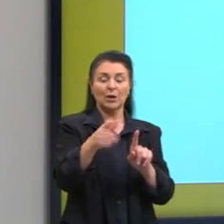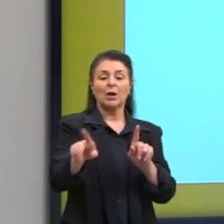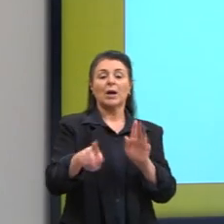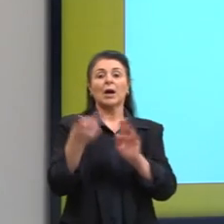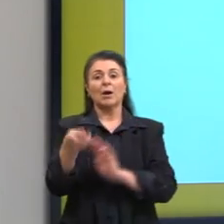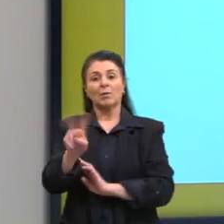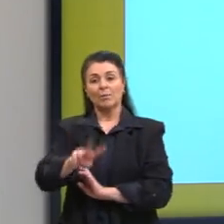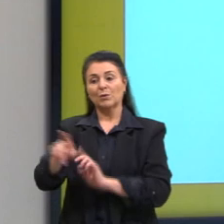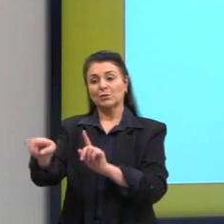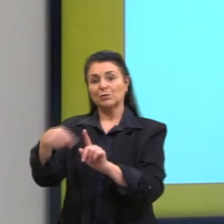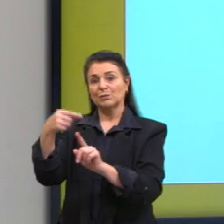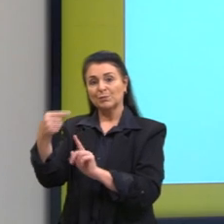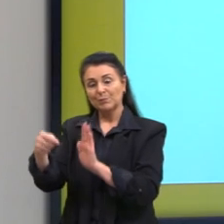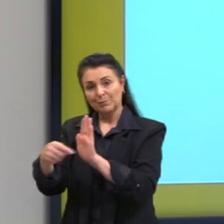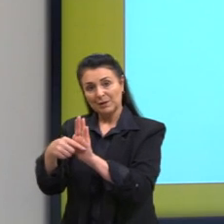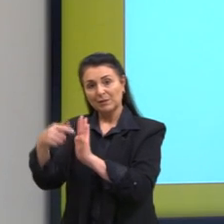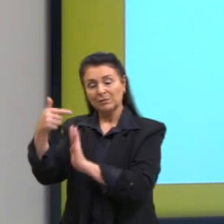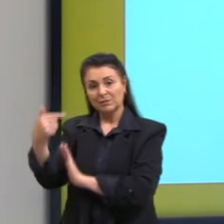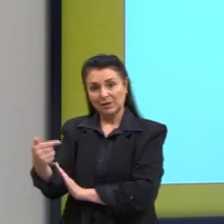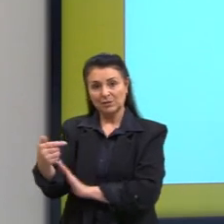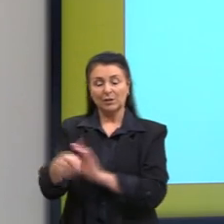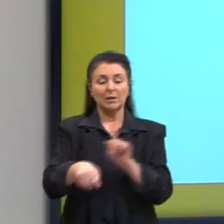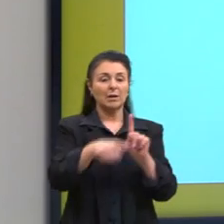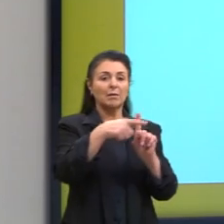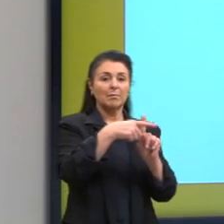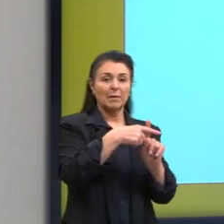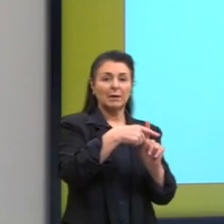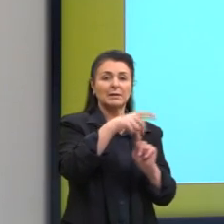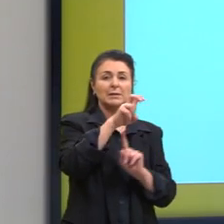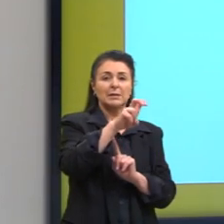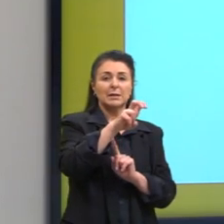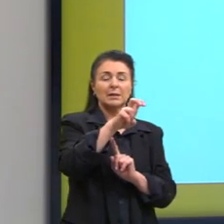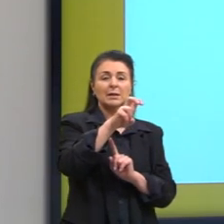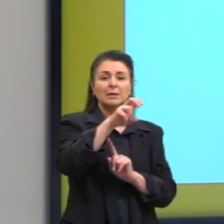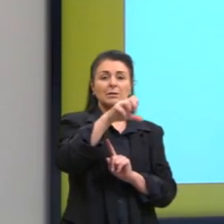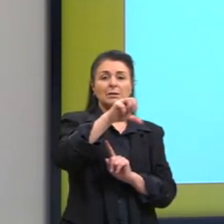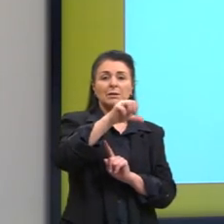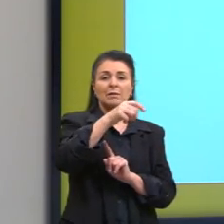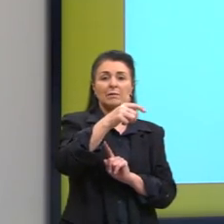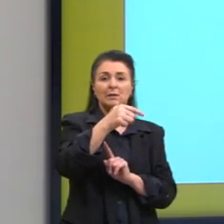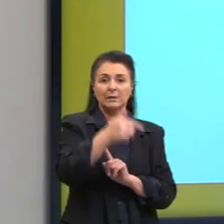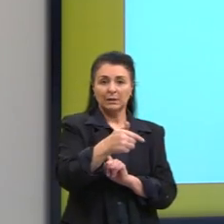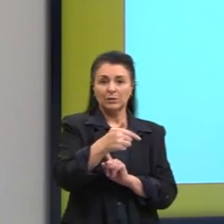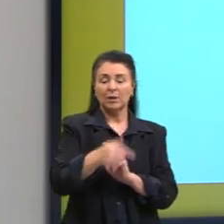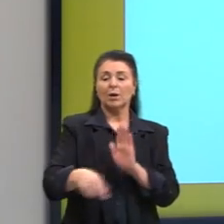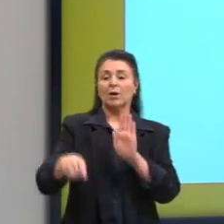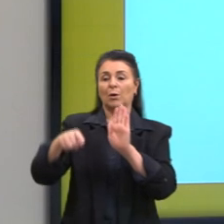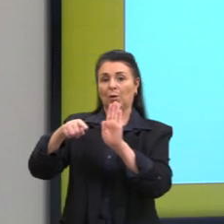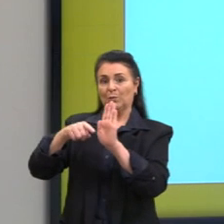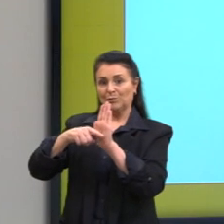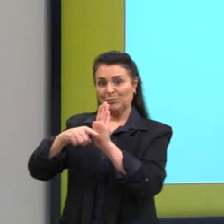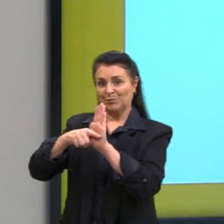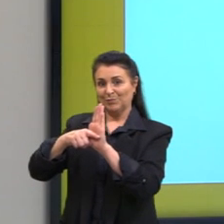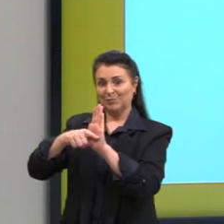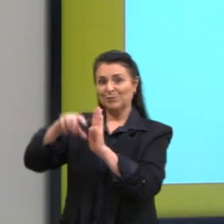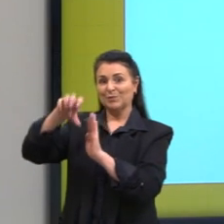oposto de mais cem, mais quinhentos e noventa e sete é o oposto de menos quinhentos e noventa e sete.